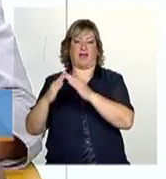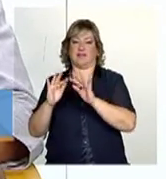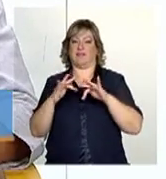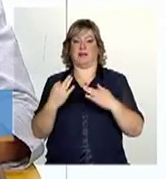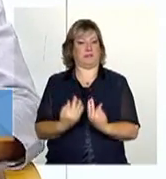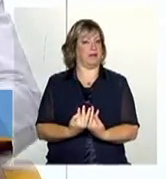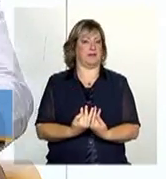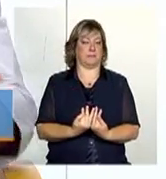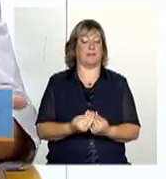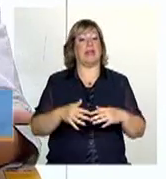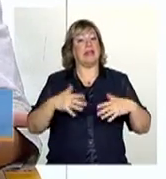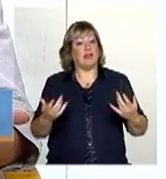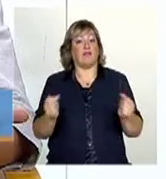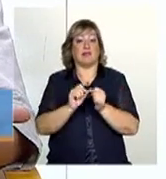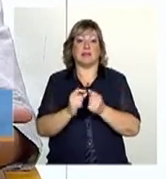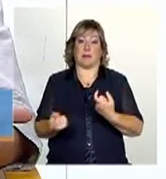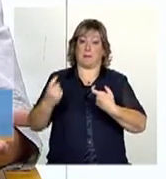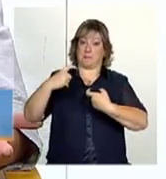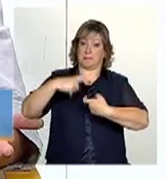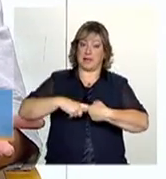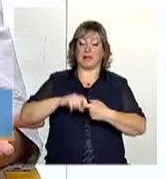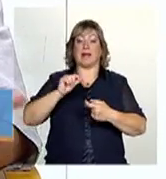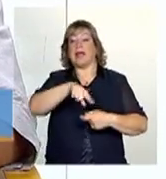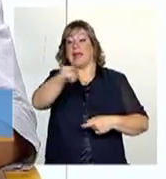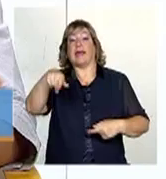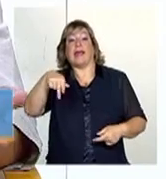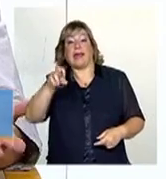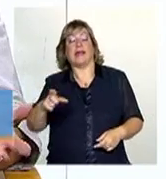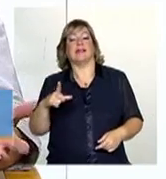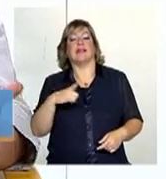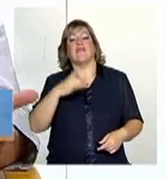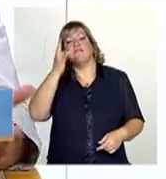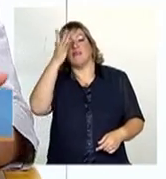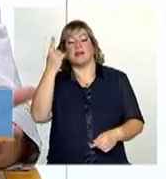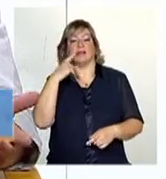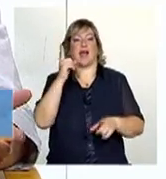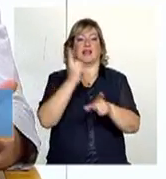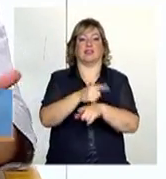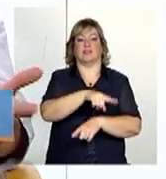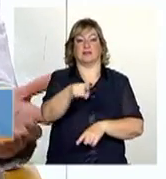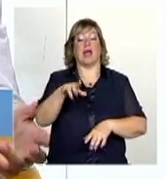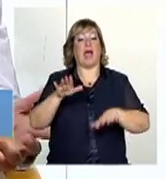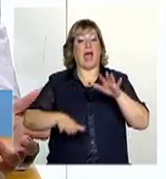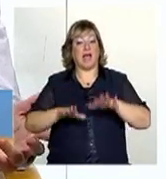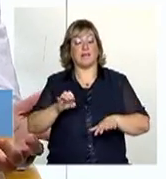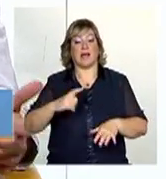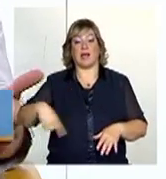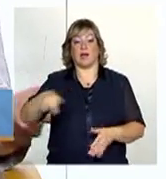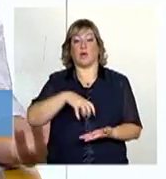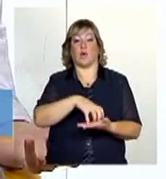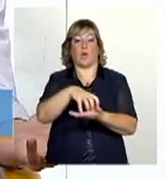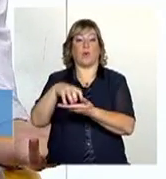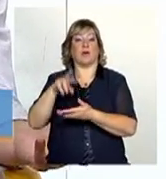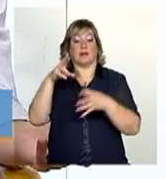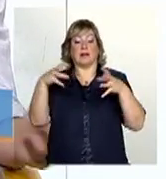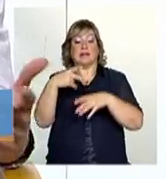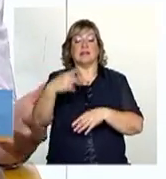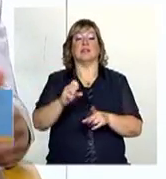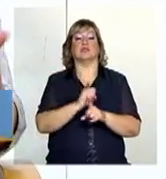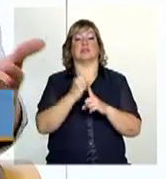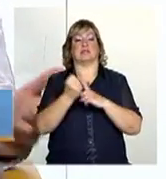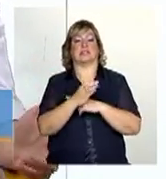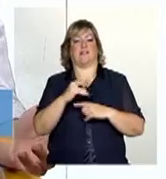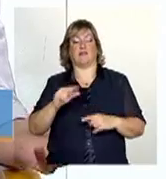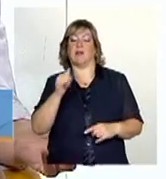vamos estabelecer parceria com quem tem mais facilidade de identificá-las? Por vezes, são instituições representativas da sociedade civil,